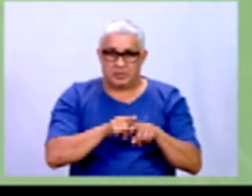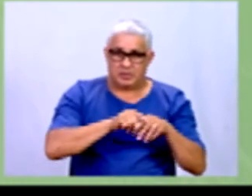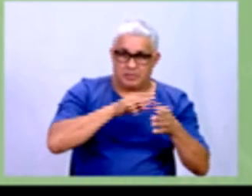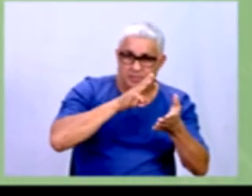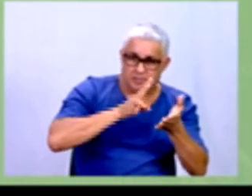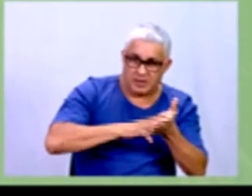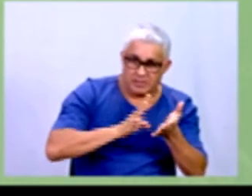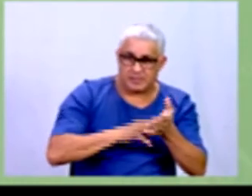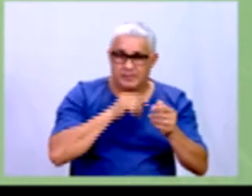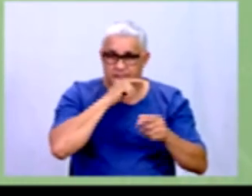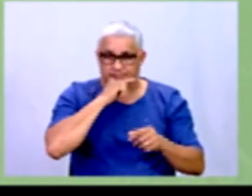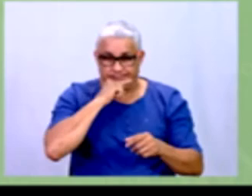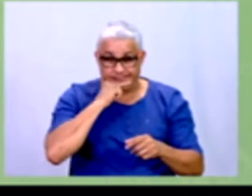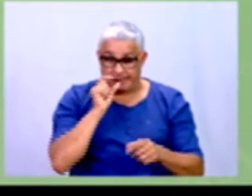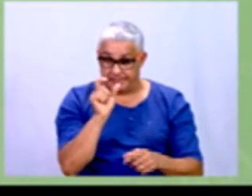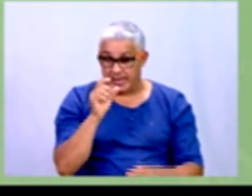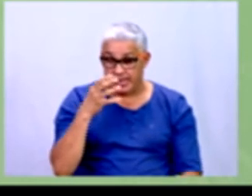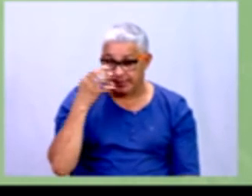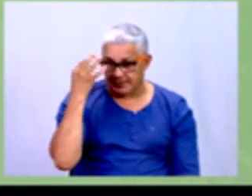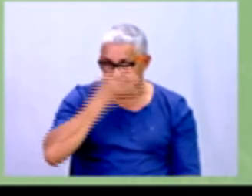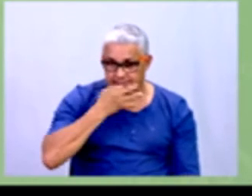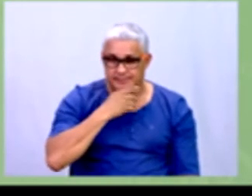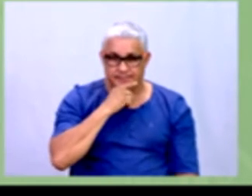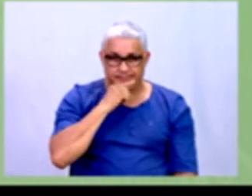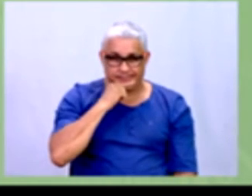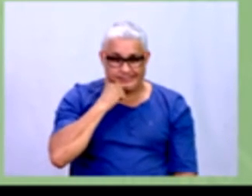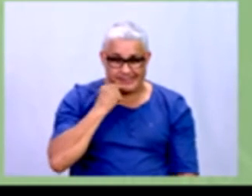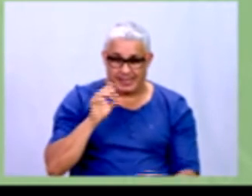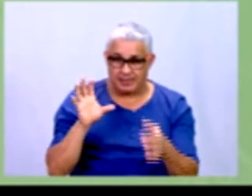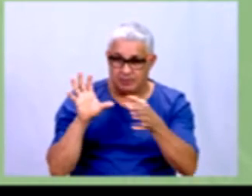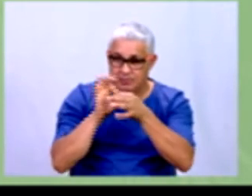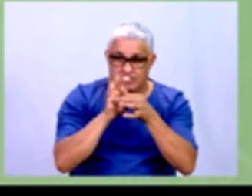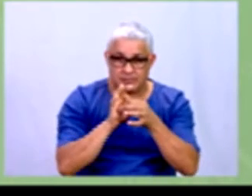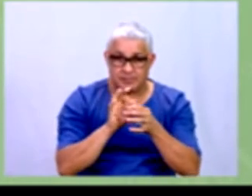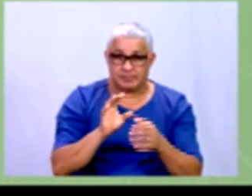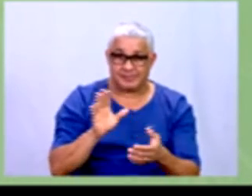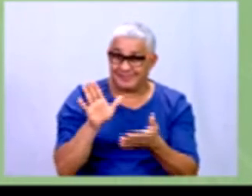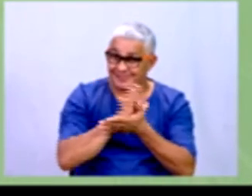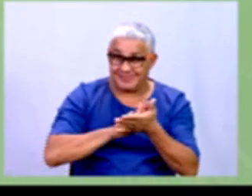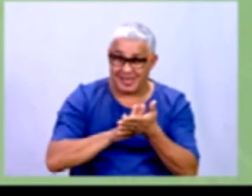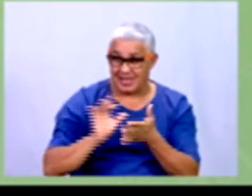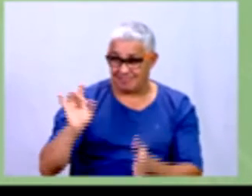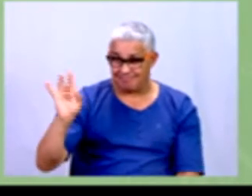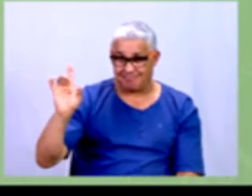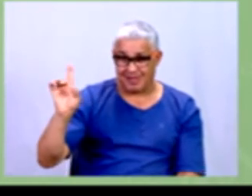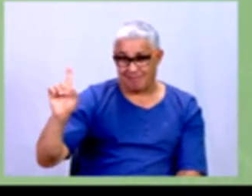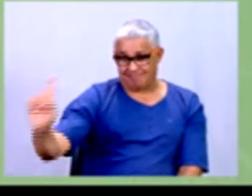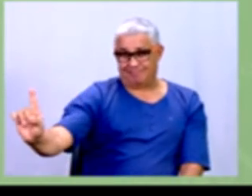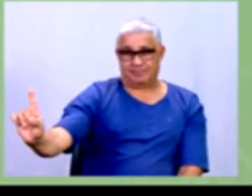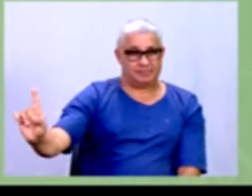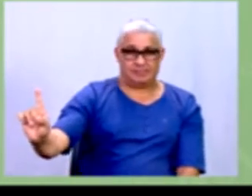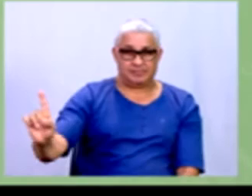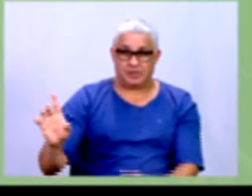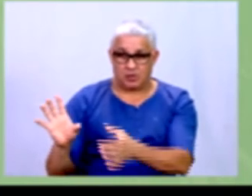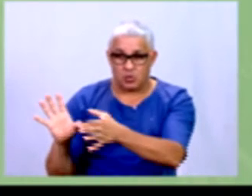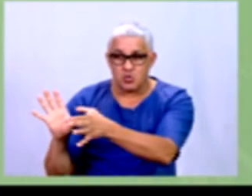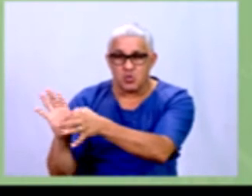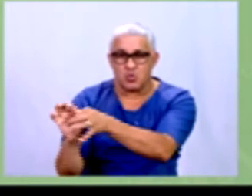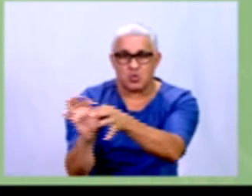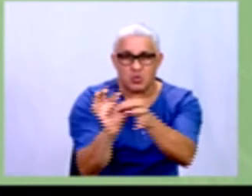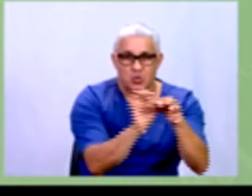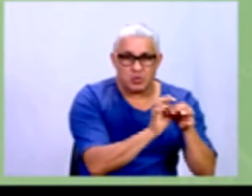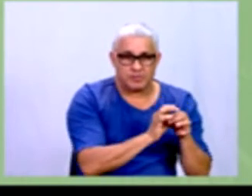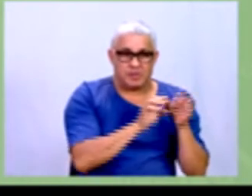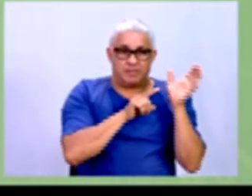Palavra linda essa aqui, ó. Conjunto, gente. Nada isolado, tá? Conjunto de técnicas e métodos de